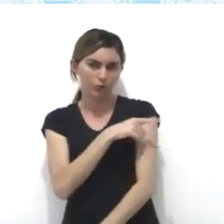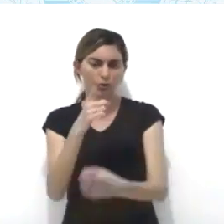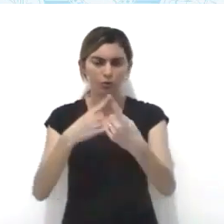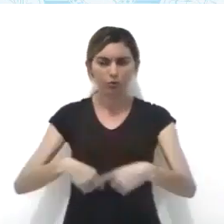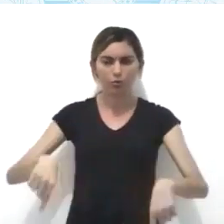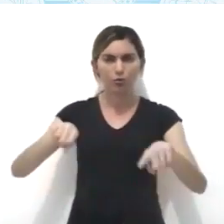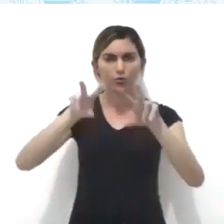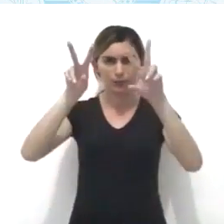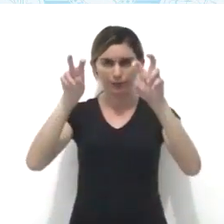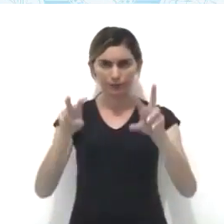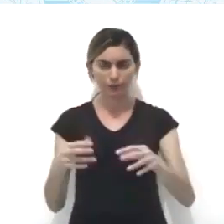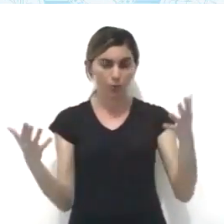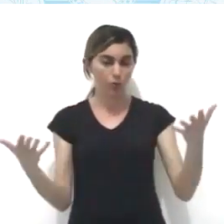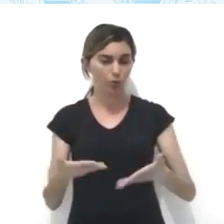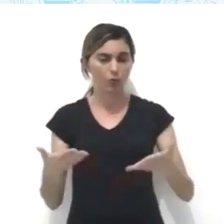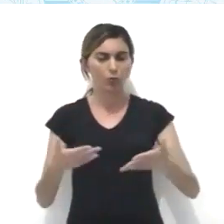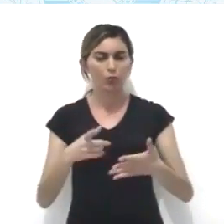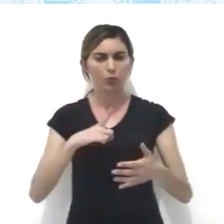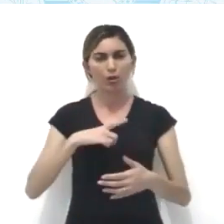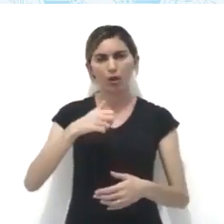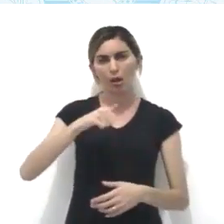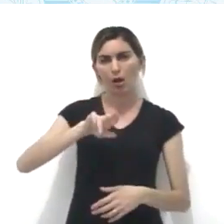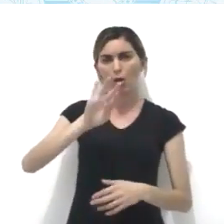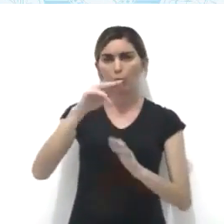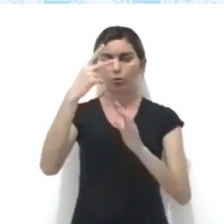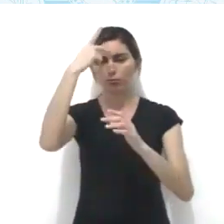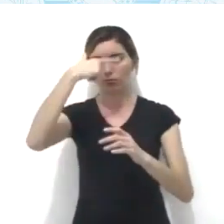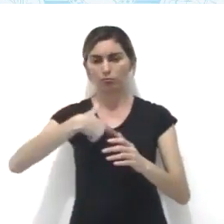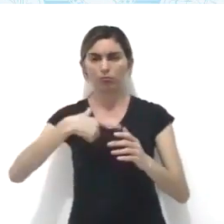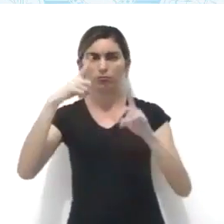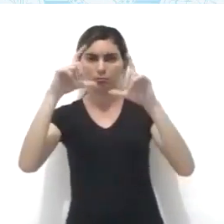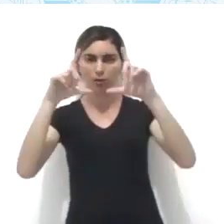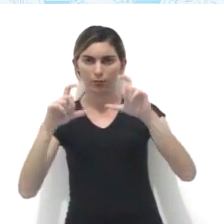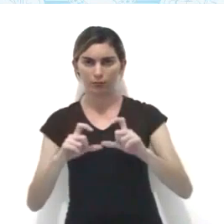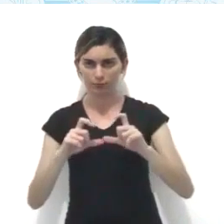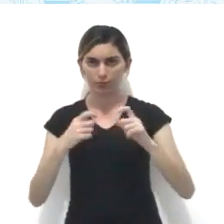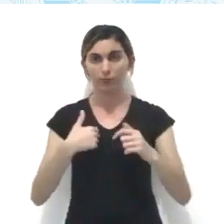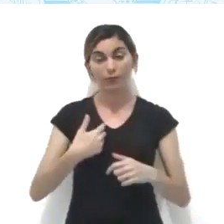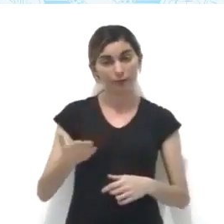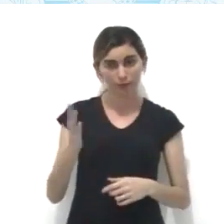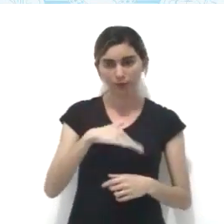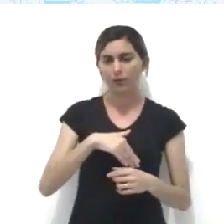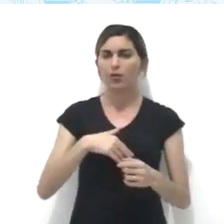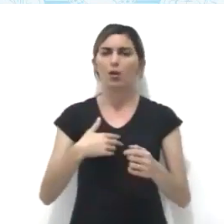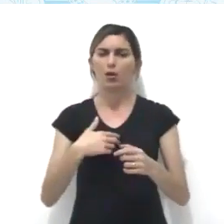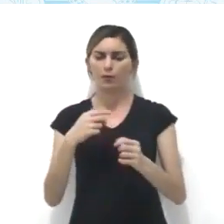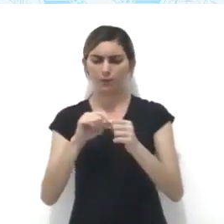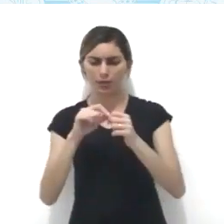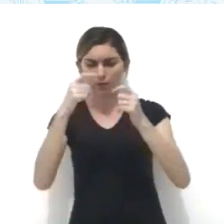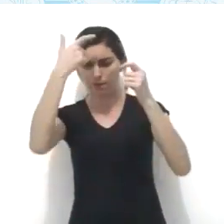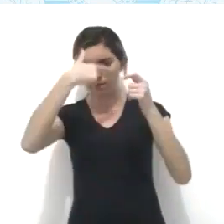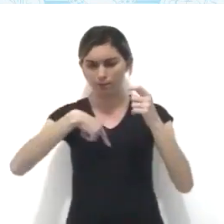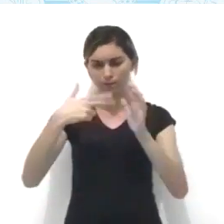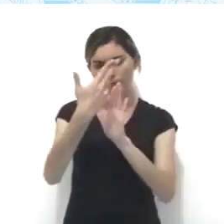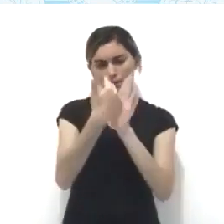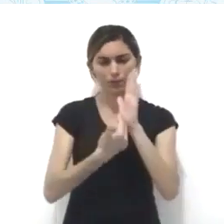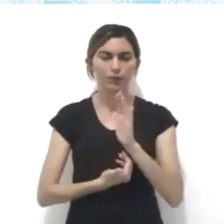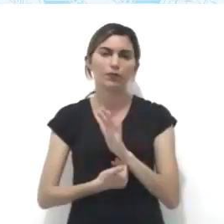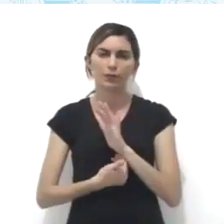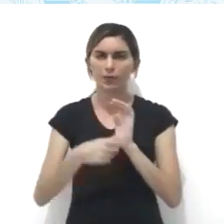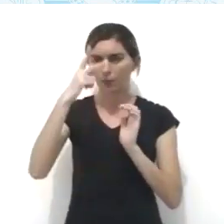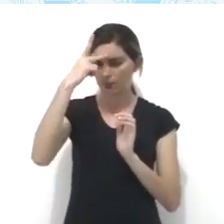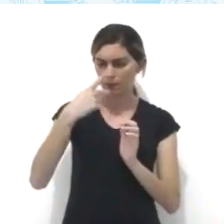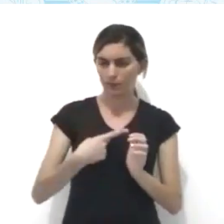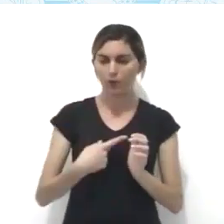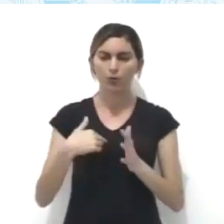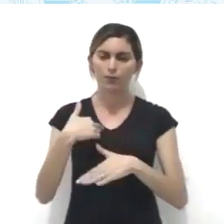e o nosso conteúdo de hoje é autorretrato. Vamos comigo? A produção de autorretrato se inicia